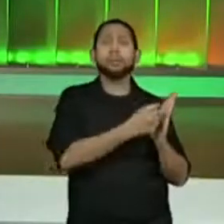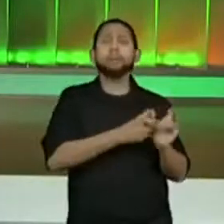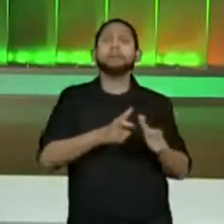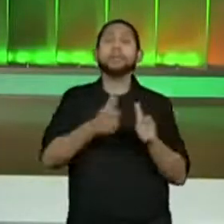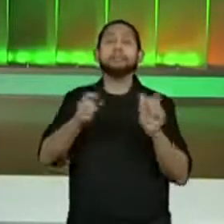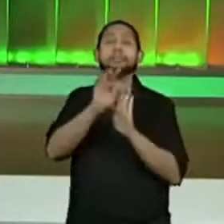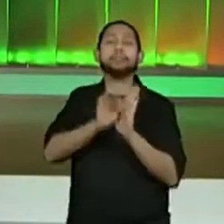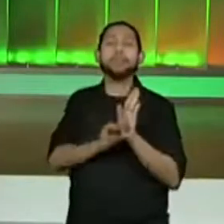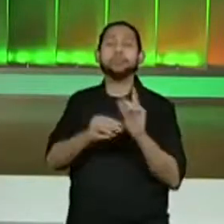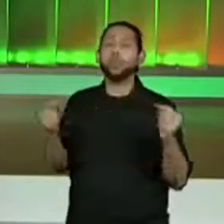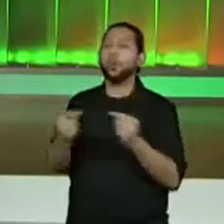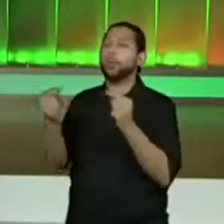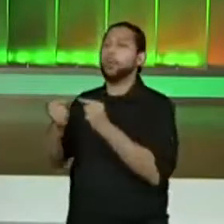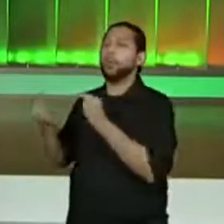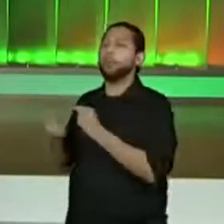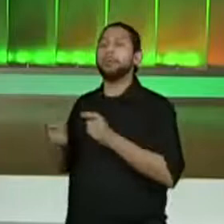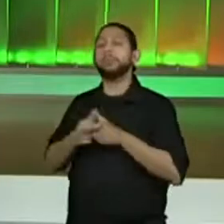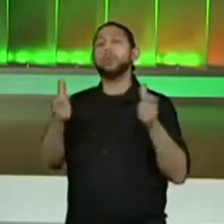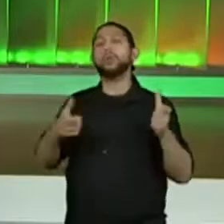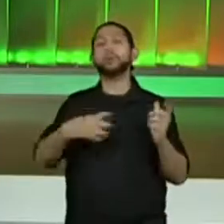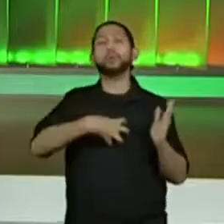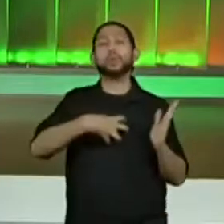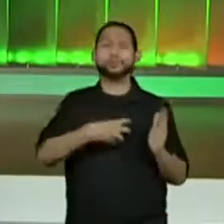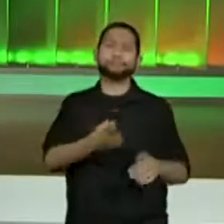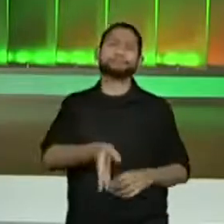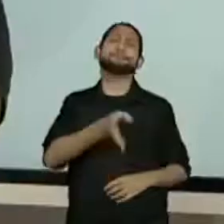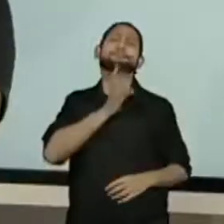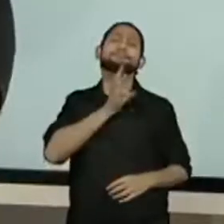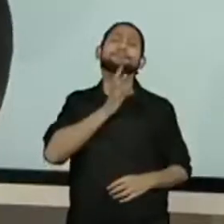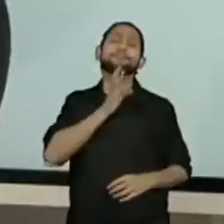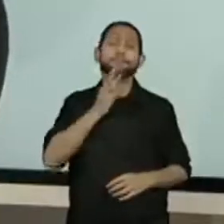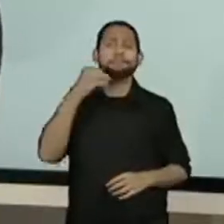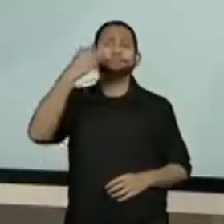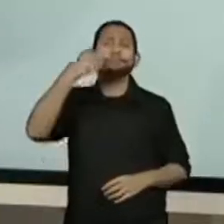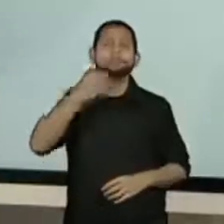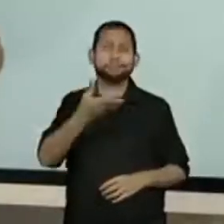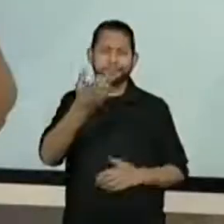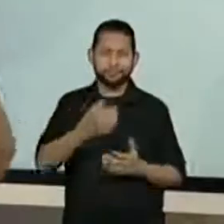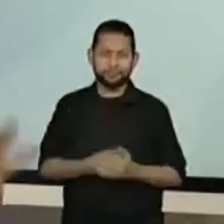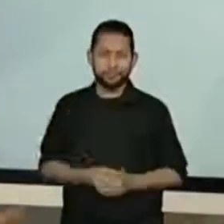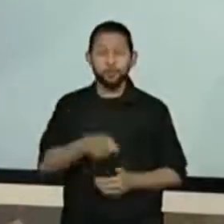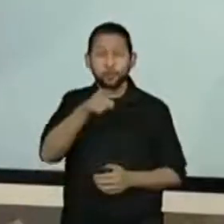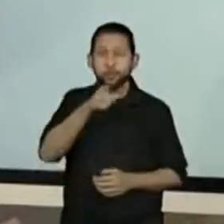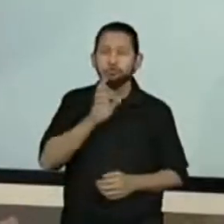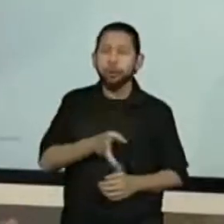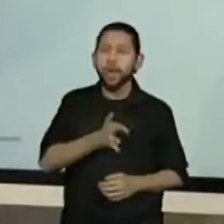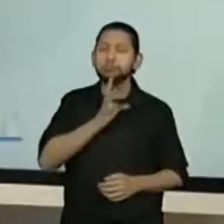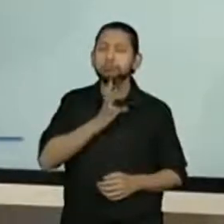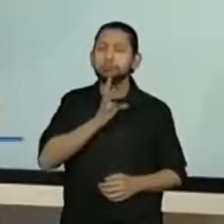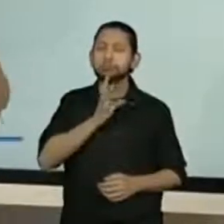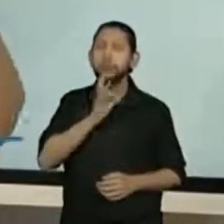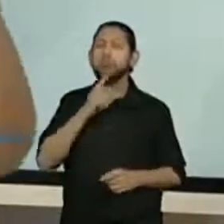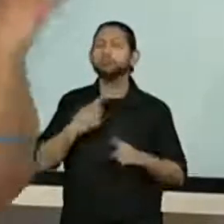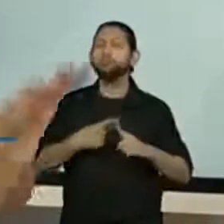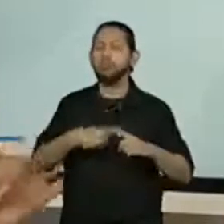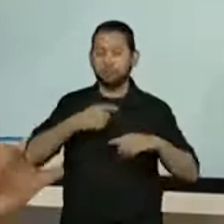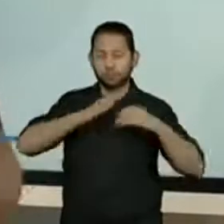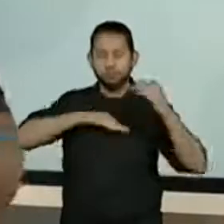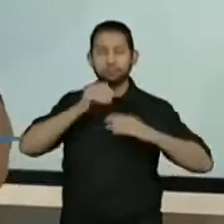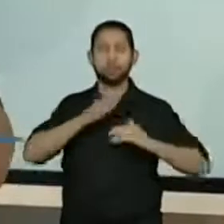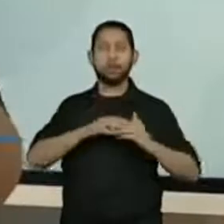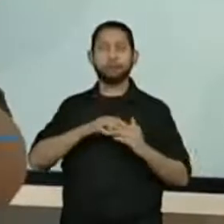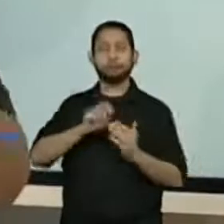que vocês conhecem. A galera do quinto ano já sabe. Você que está em casa, já deve ter feito muito, já